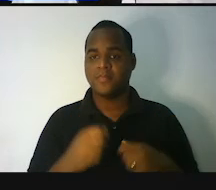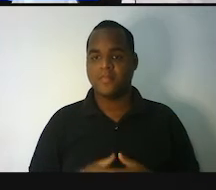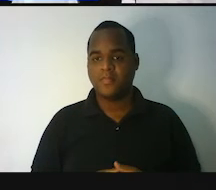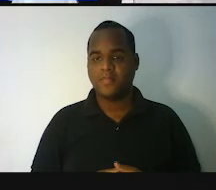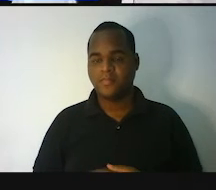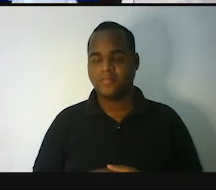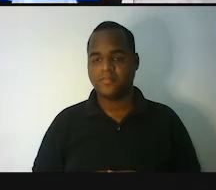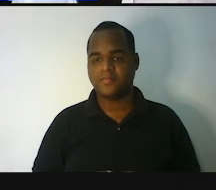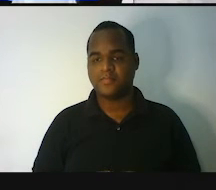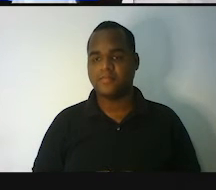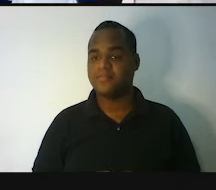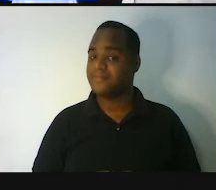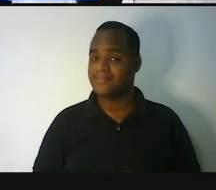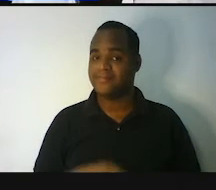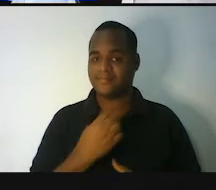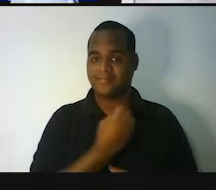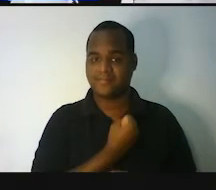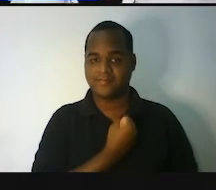escreve embaixo.